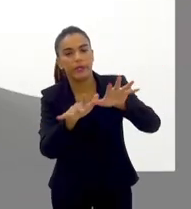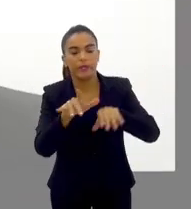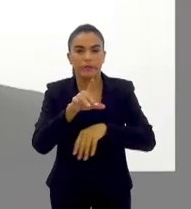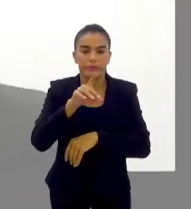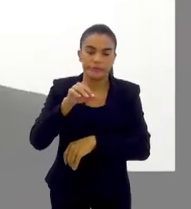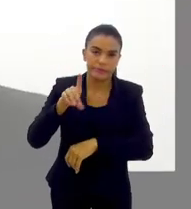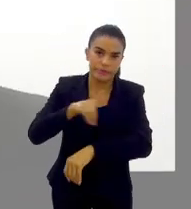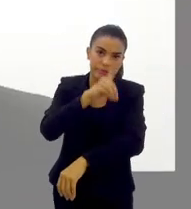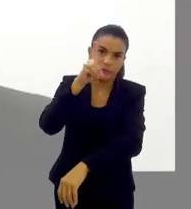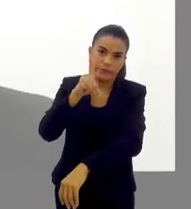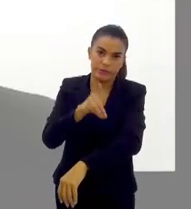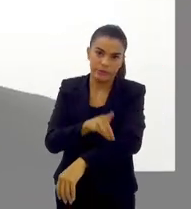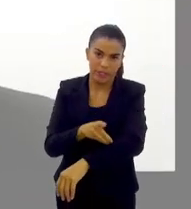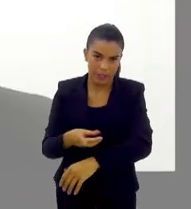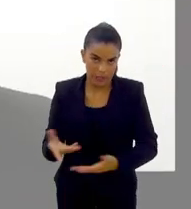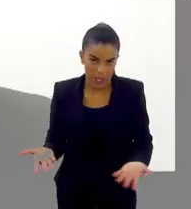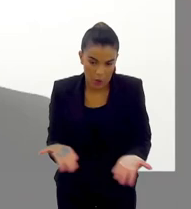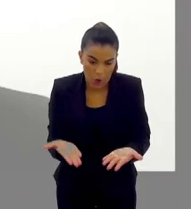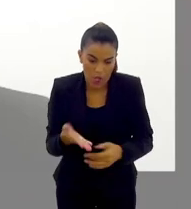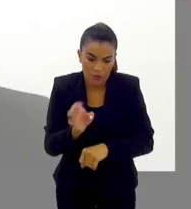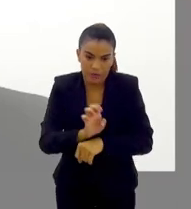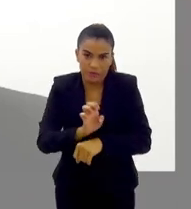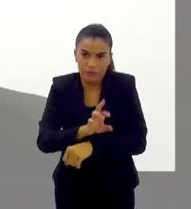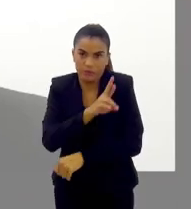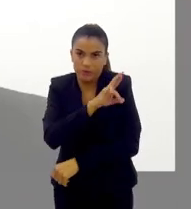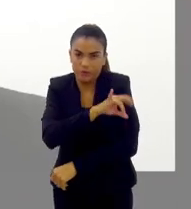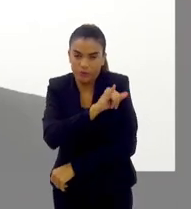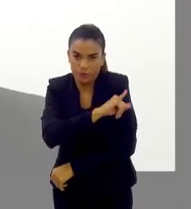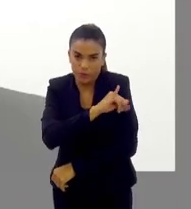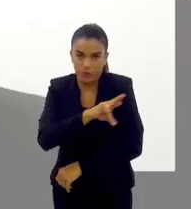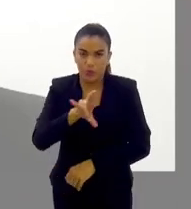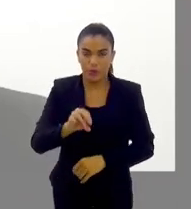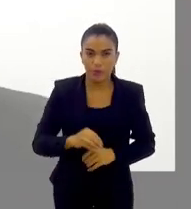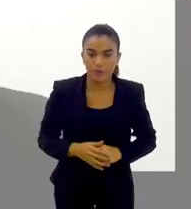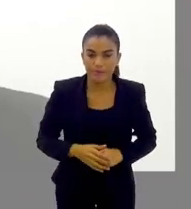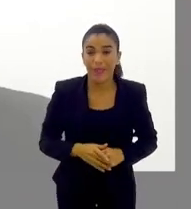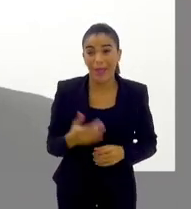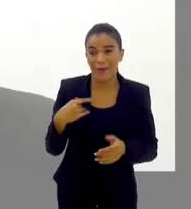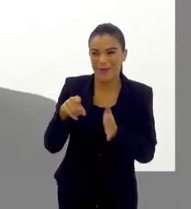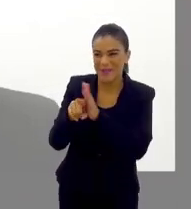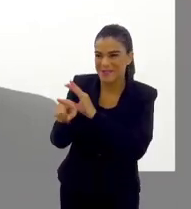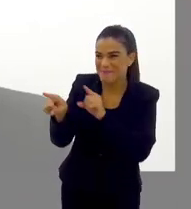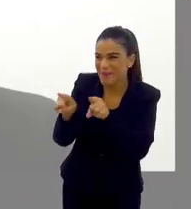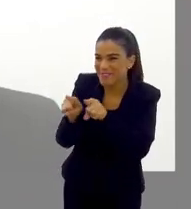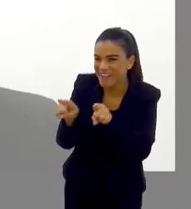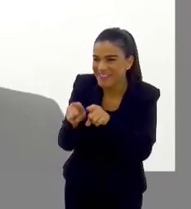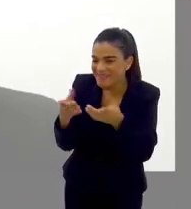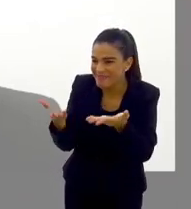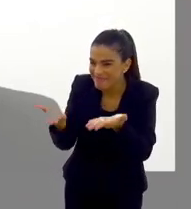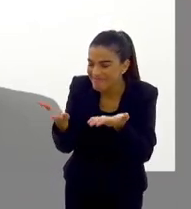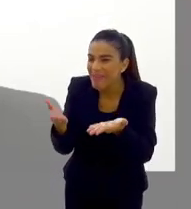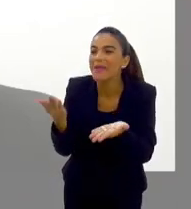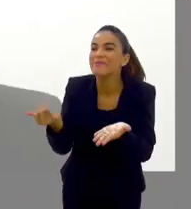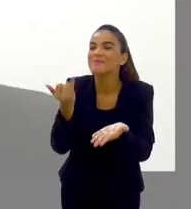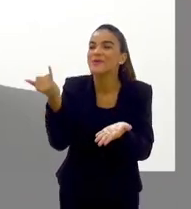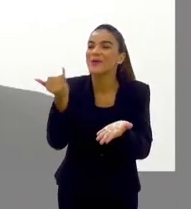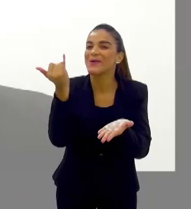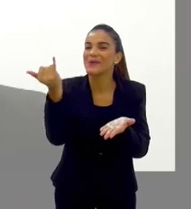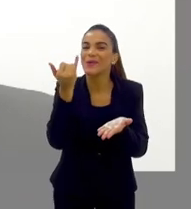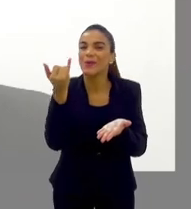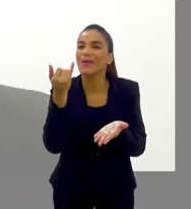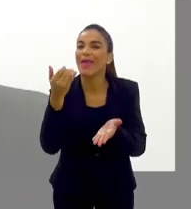explosão de casos, como a gente está enfrentando agora no estado do Rio de Janeiro em relação ao ADM. É, eu ia te perguntar isso também, doutor, né? A